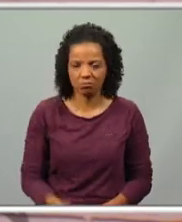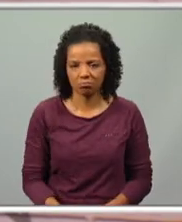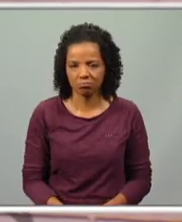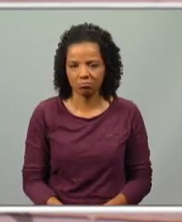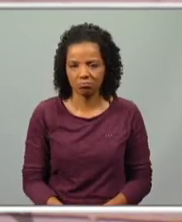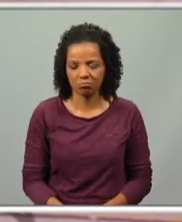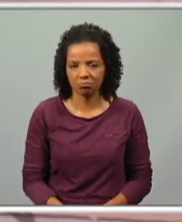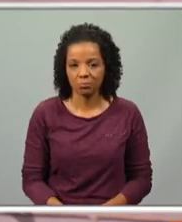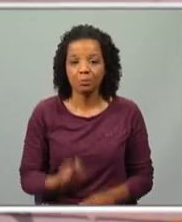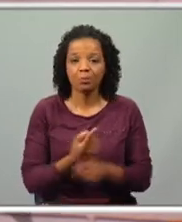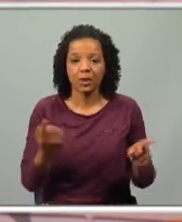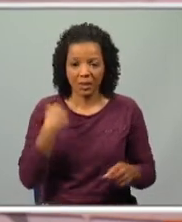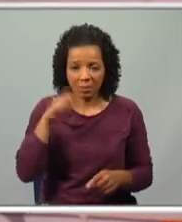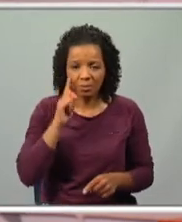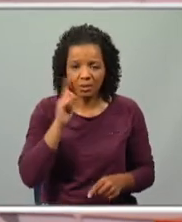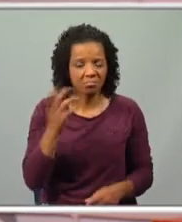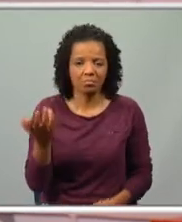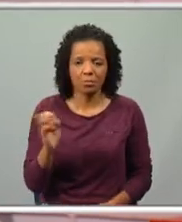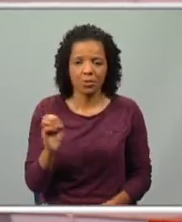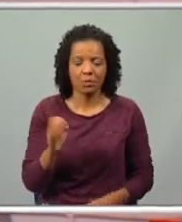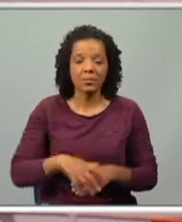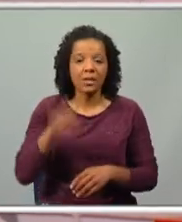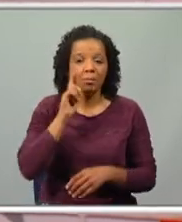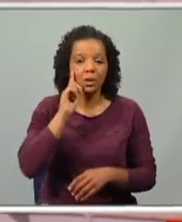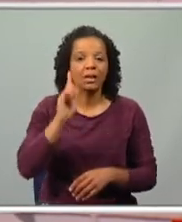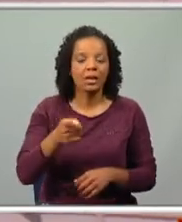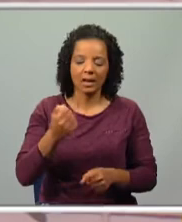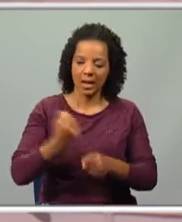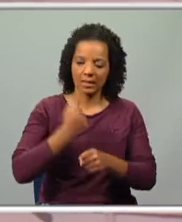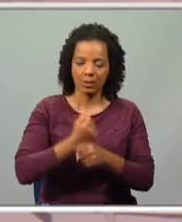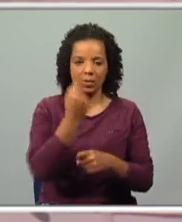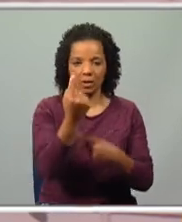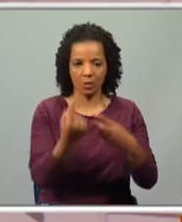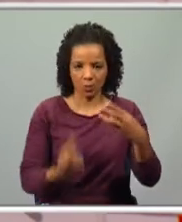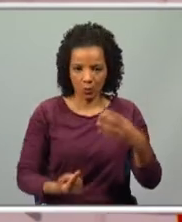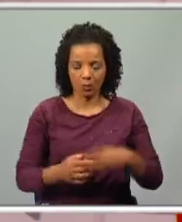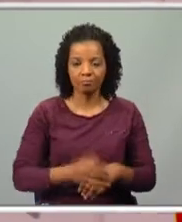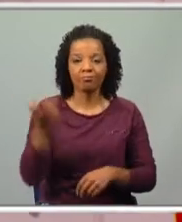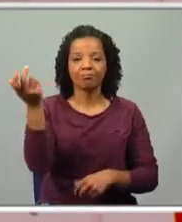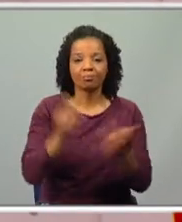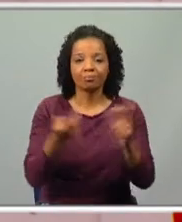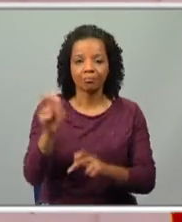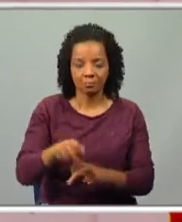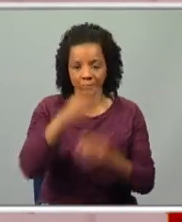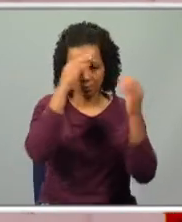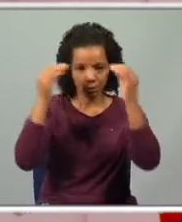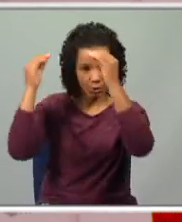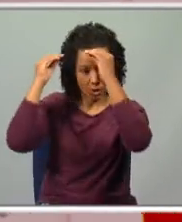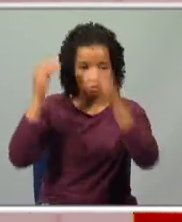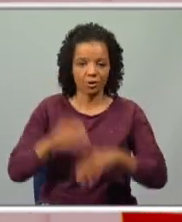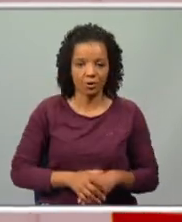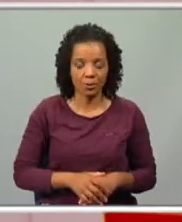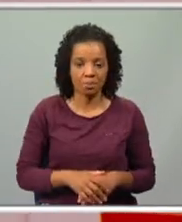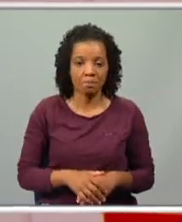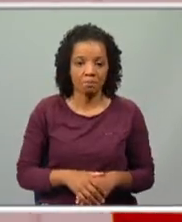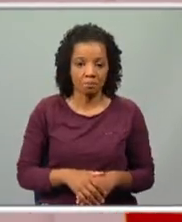Porque isso é o menos importante. O importante são os seus atos. É aquilo que vai acontecer com estas personagens. Portanto,